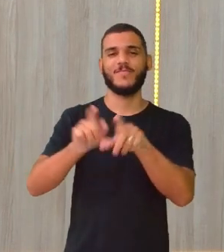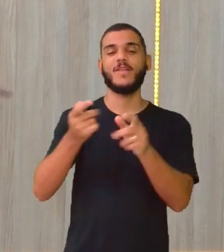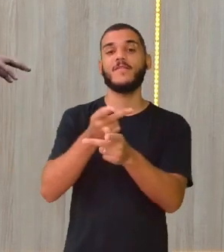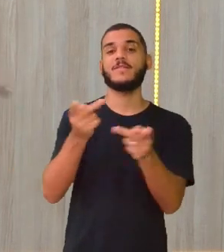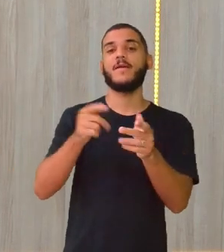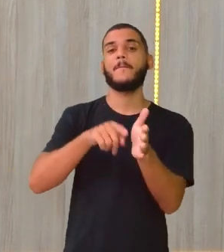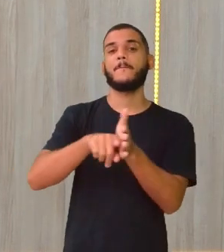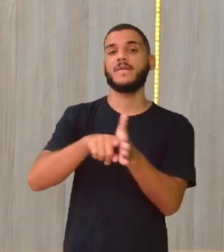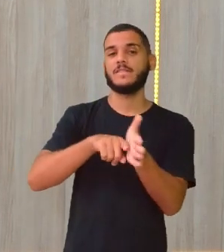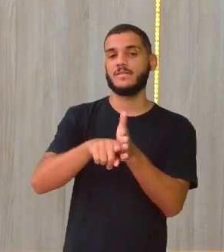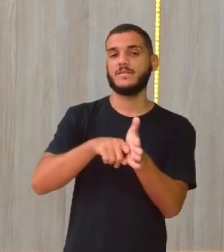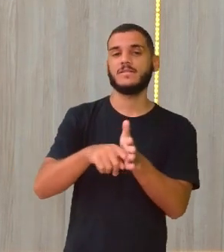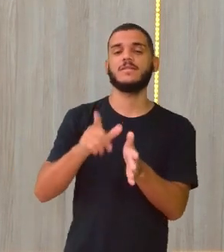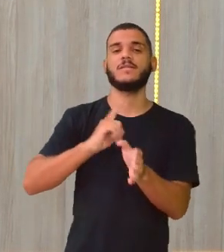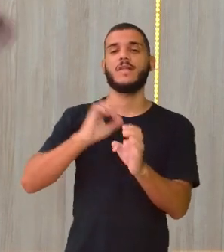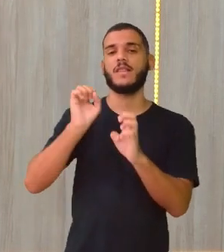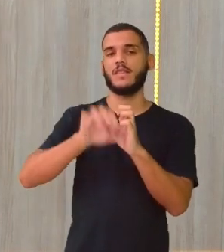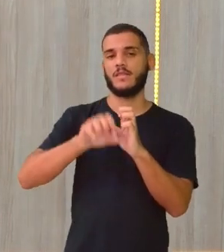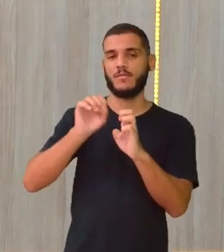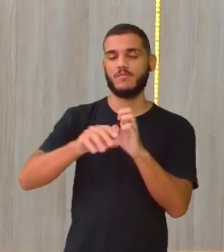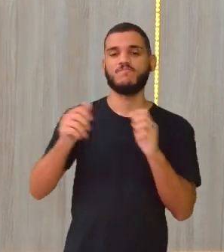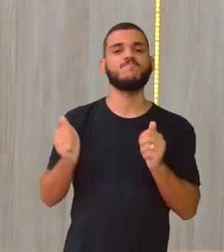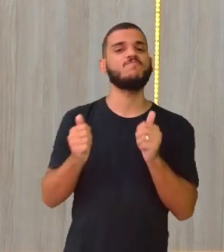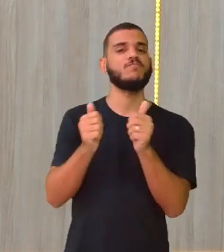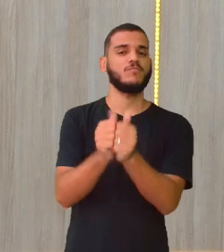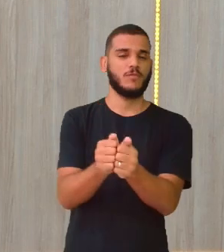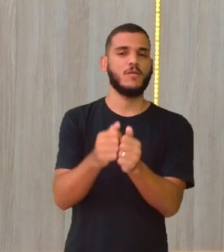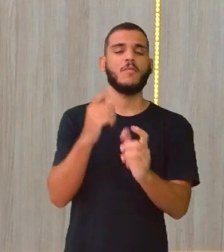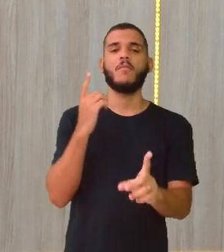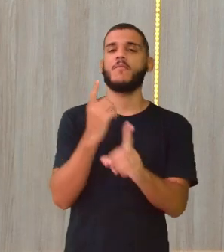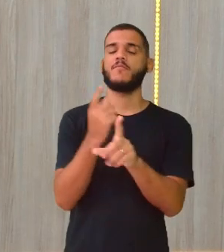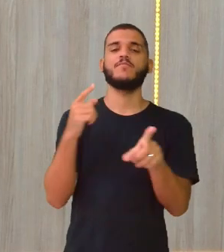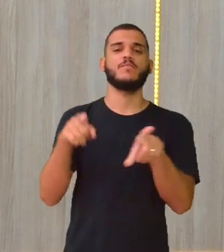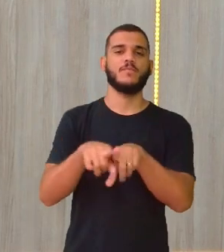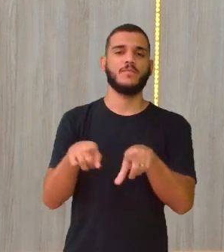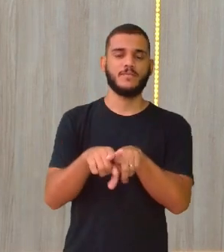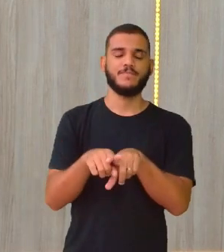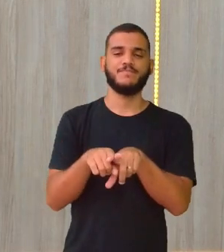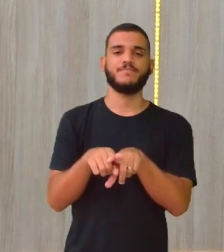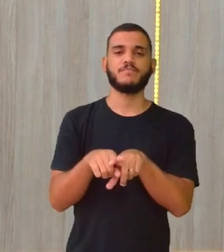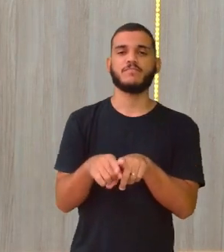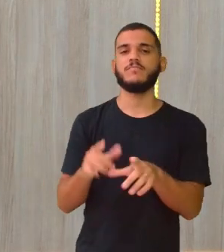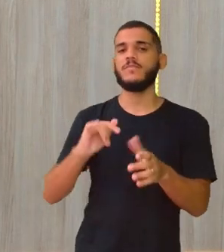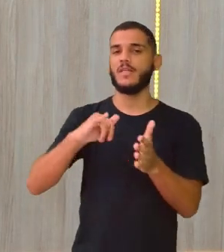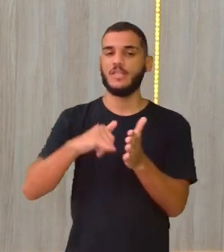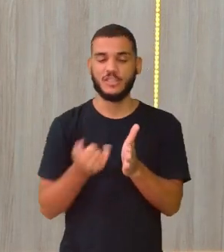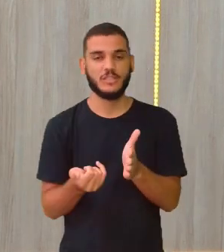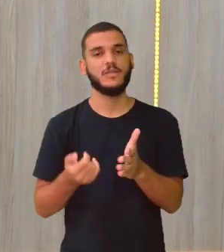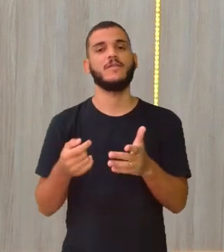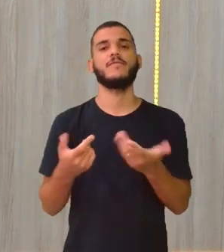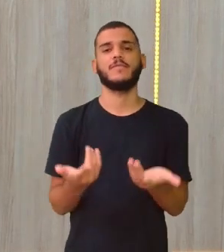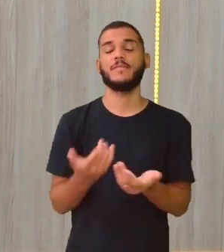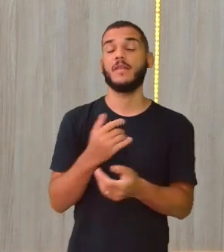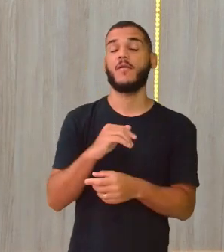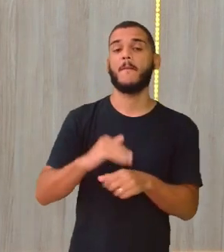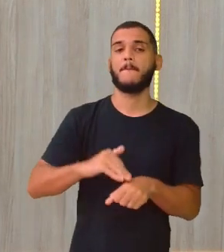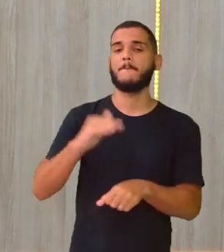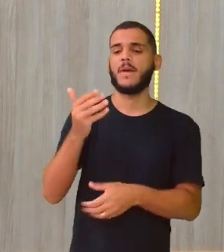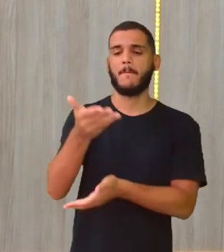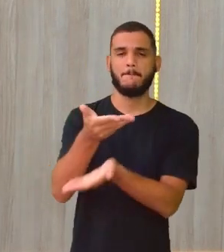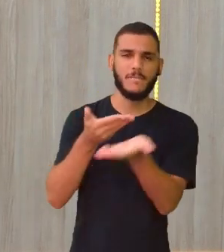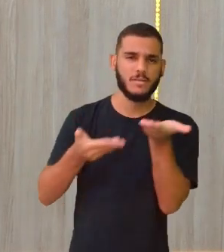educa Recife, tudo junto. Quanto você encontra o nosso canal, se inscreve, quanto mais você vai